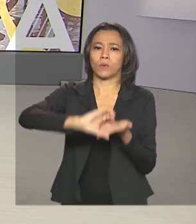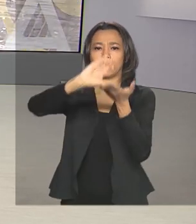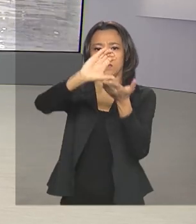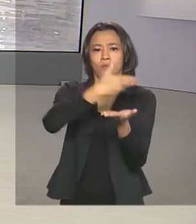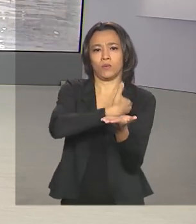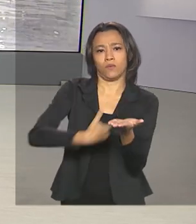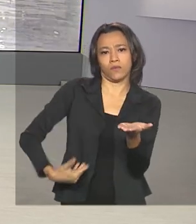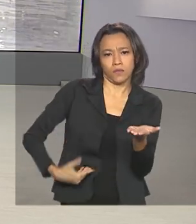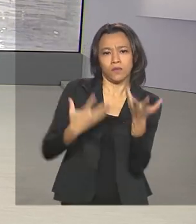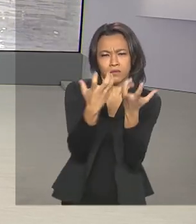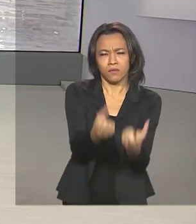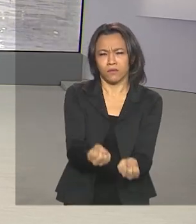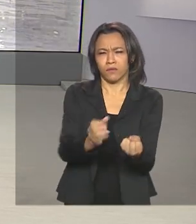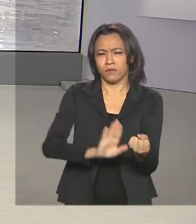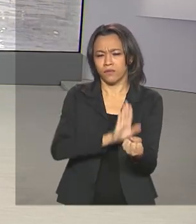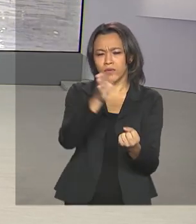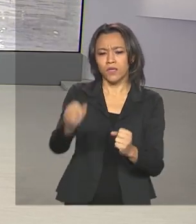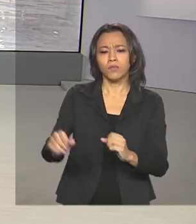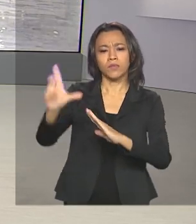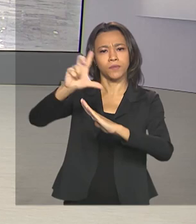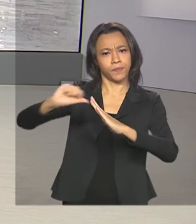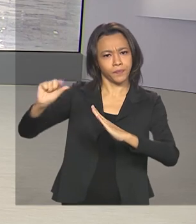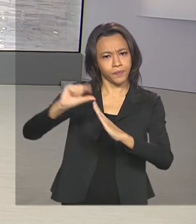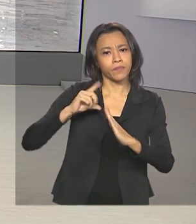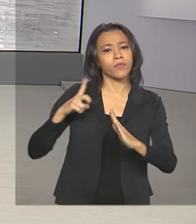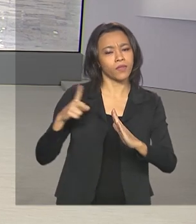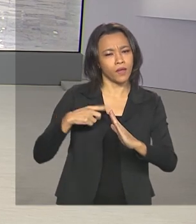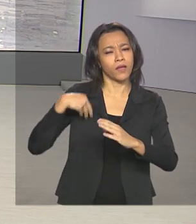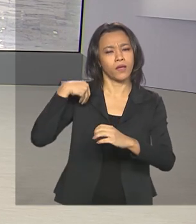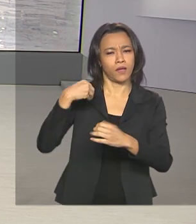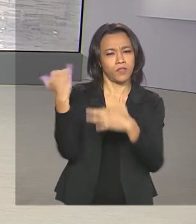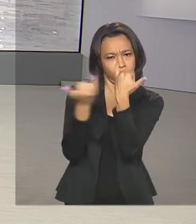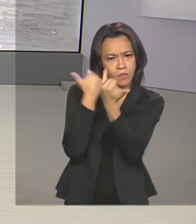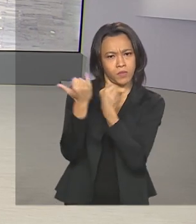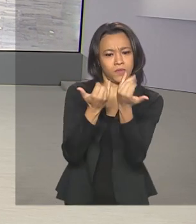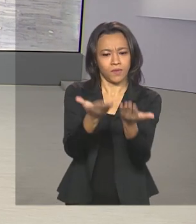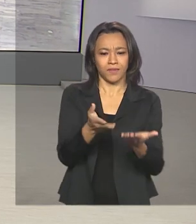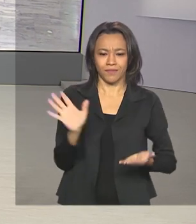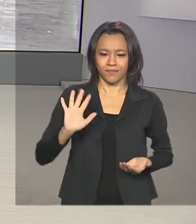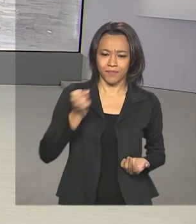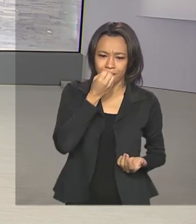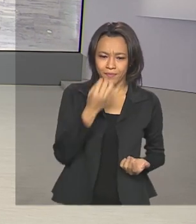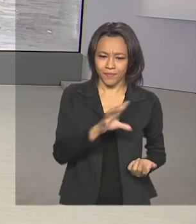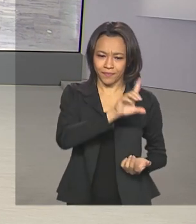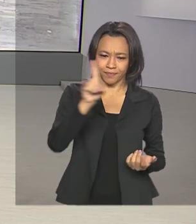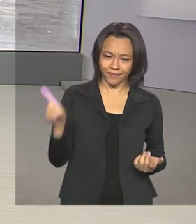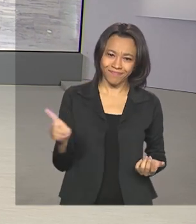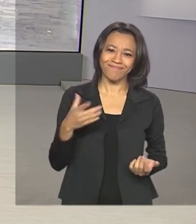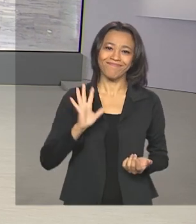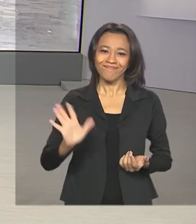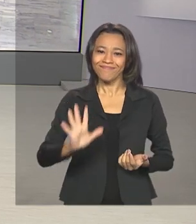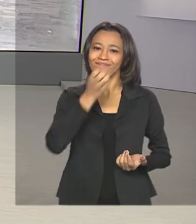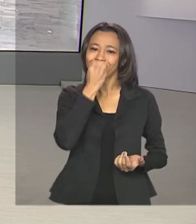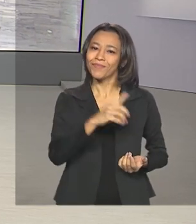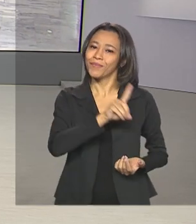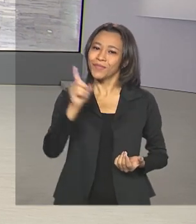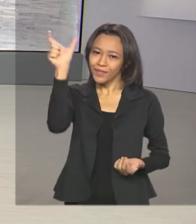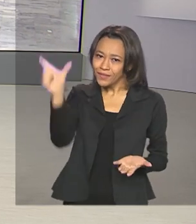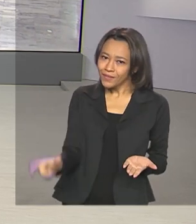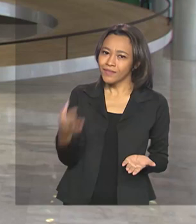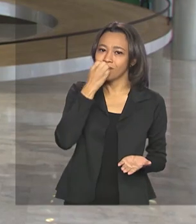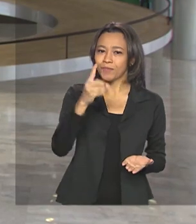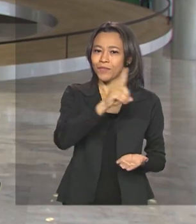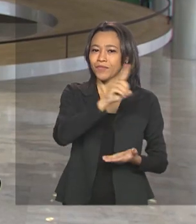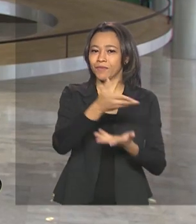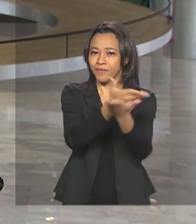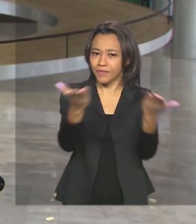Palácio do Planalto, o repórter Glauco de Queiroz tem as informações pra gente. Glauco, bom dia. Olá Renata, bom dia pra você, bom dia a todos.